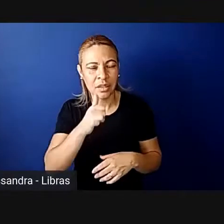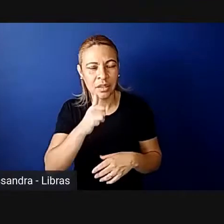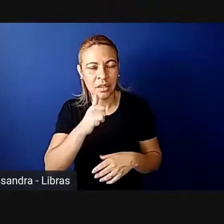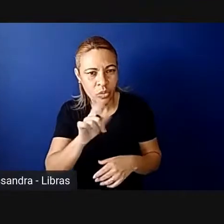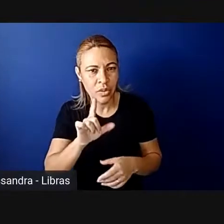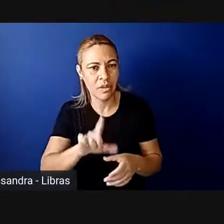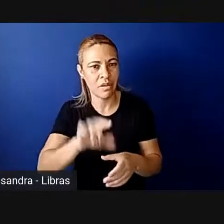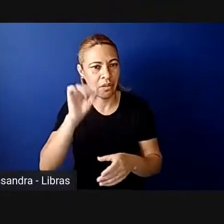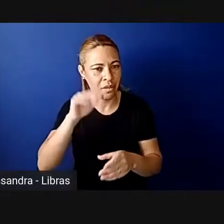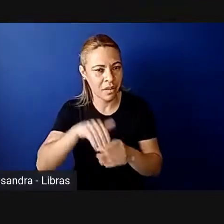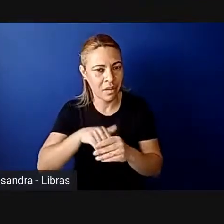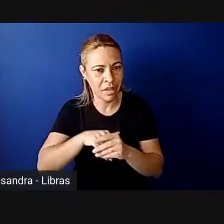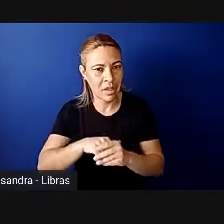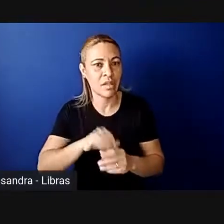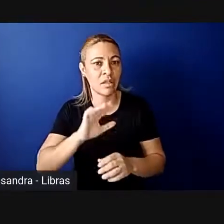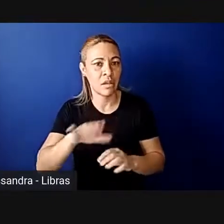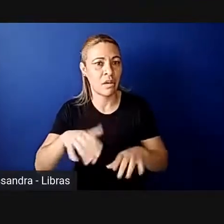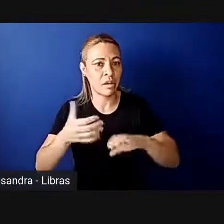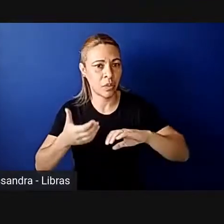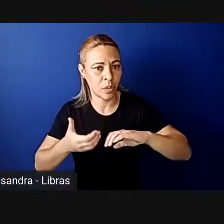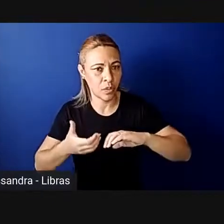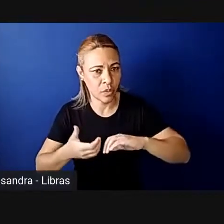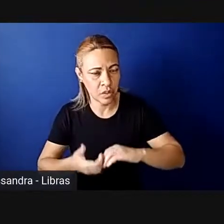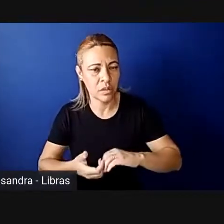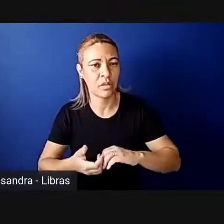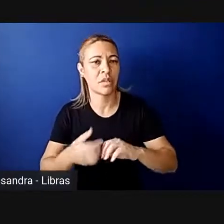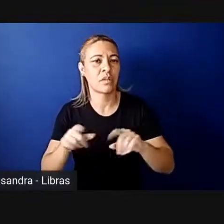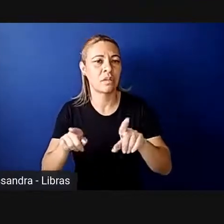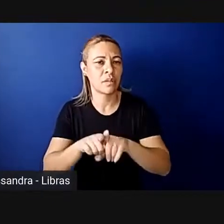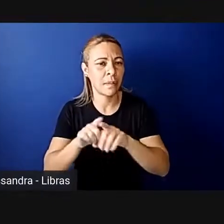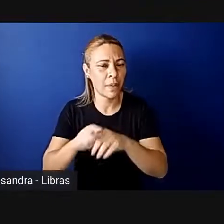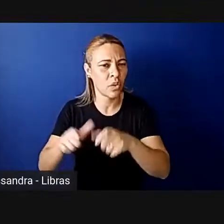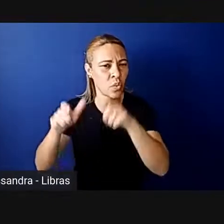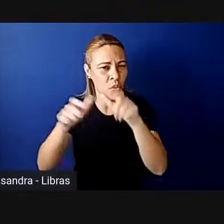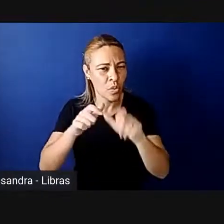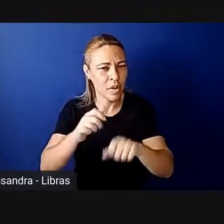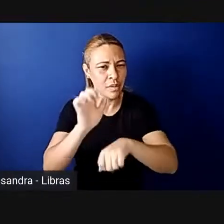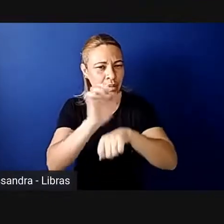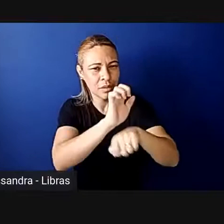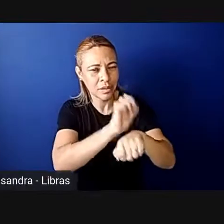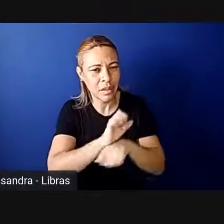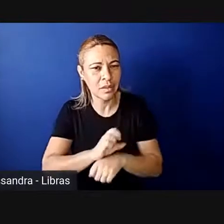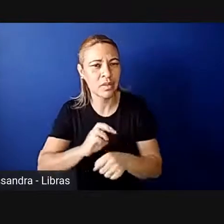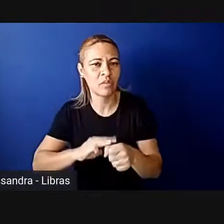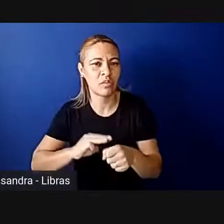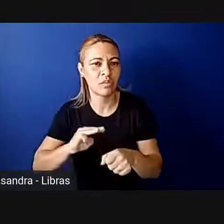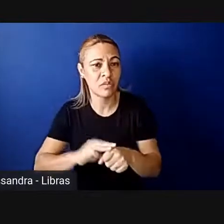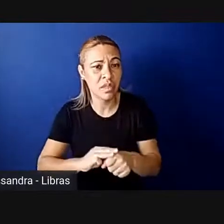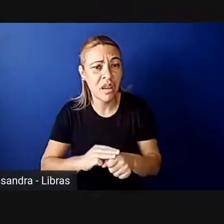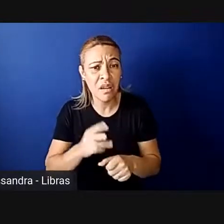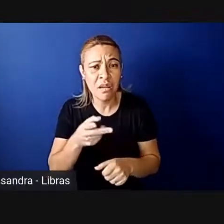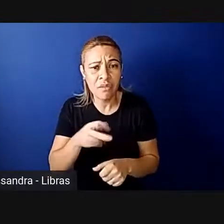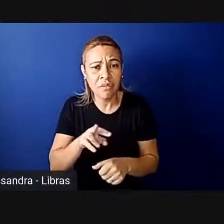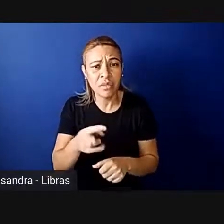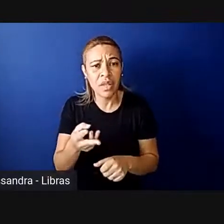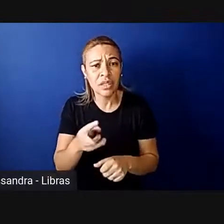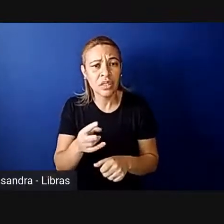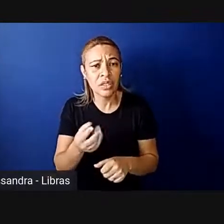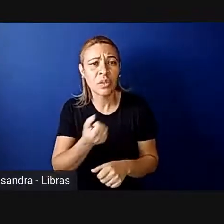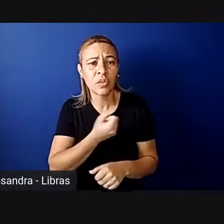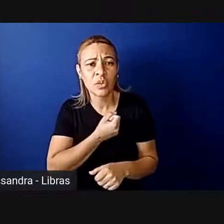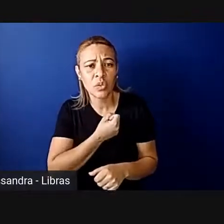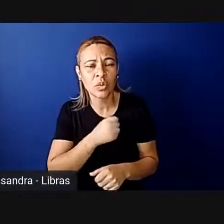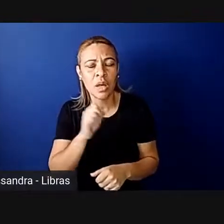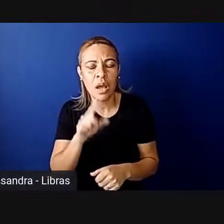Nacional, como nas Assembleias Estaduais e Municipais, a variação desse número é muito pequena. Então, nas últimas seis